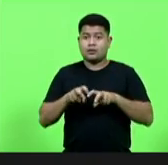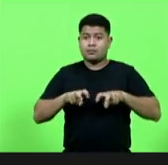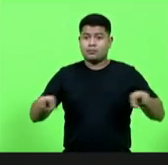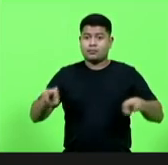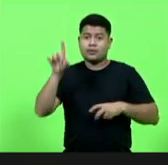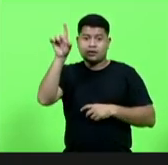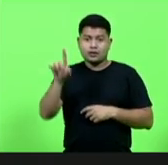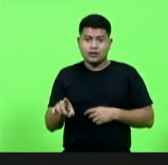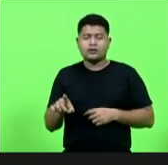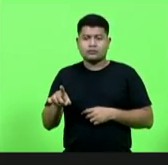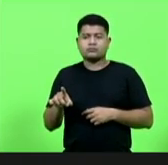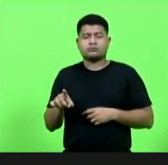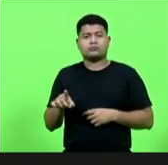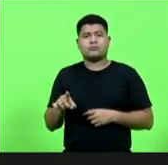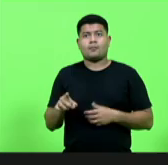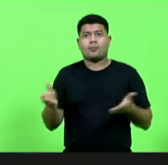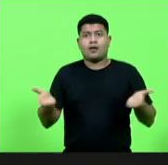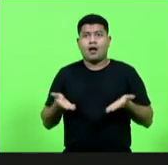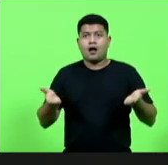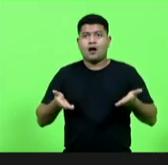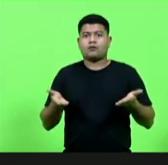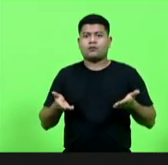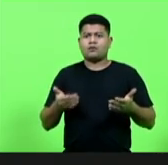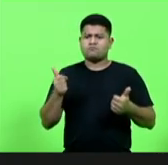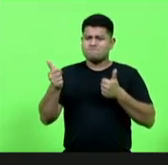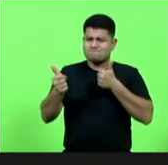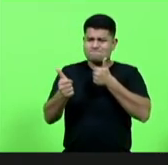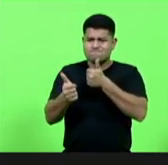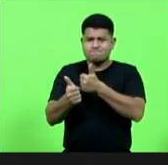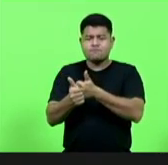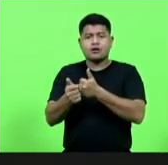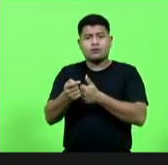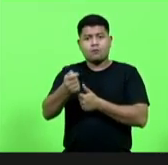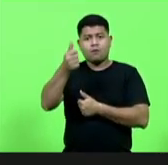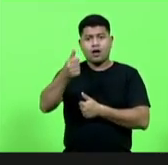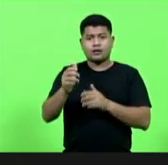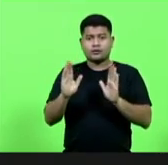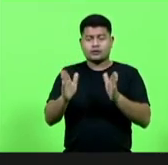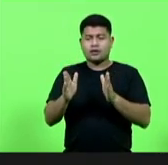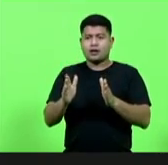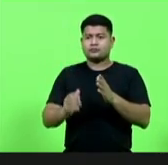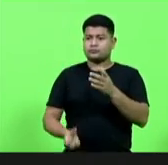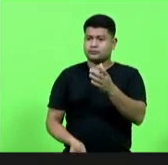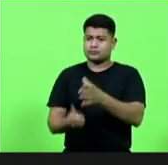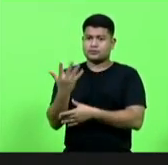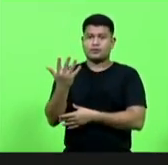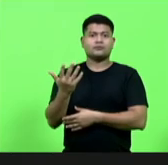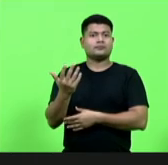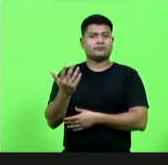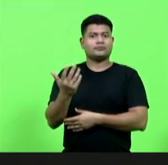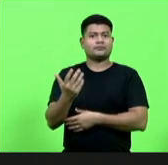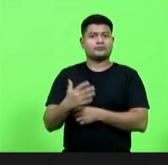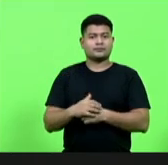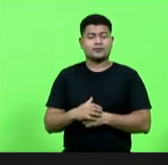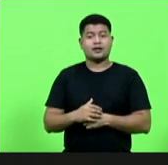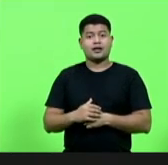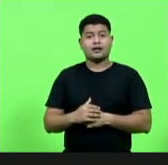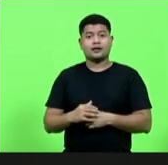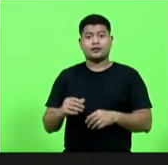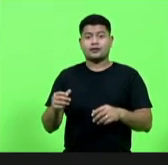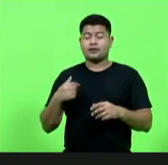e que agora está muito bem perto de se tornar uma realidade. Inclusive,